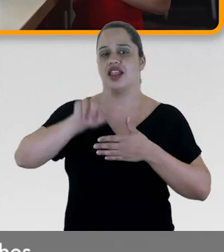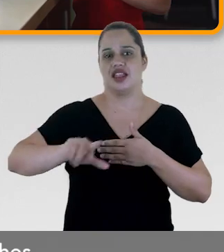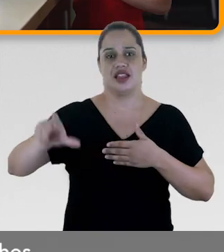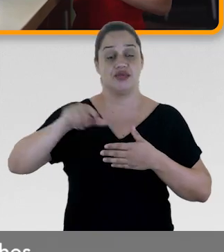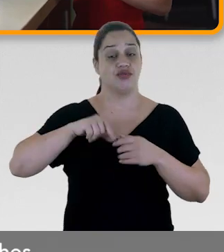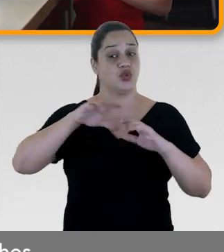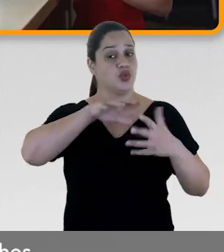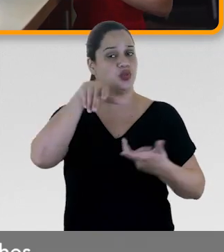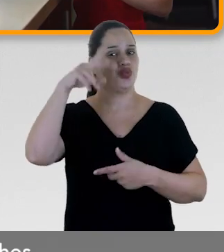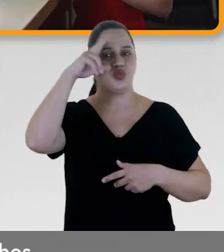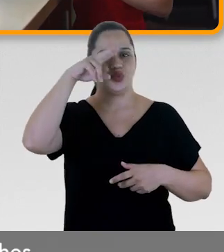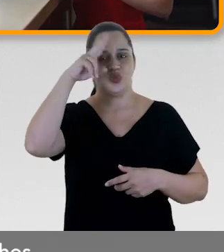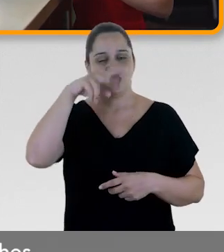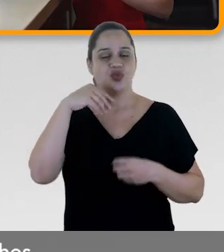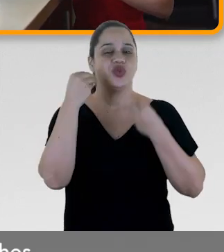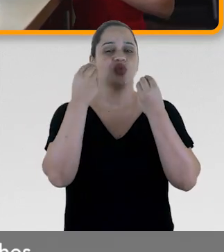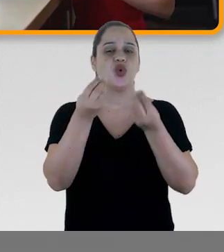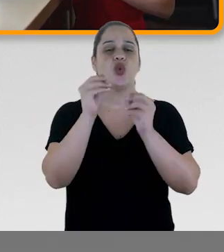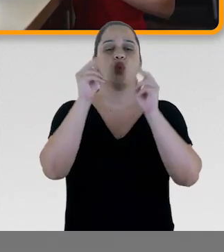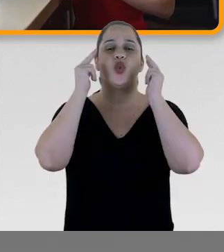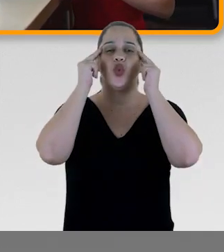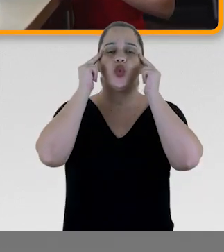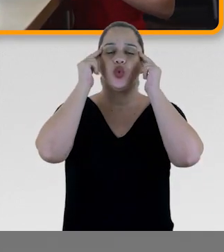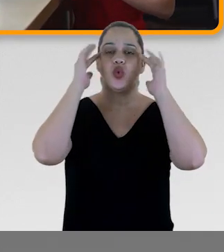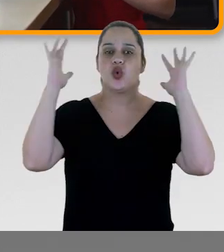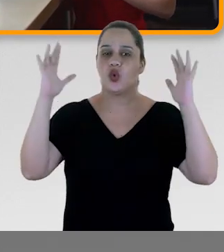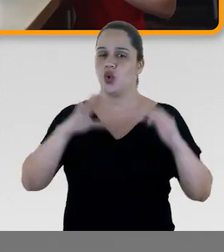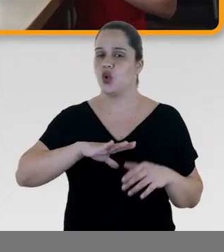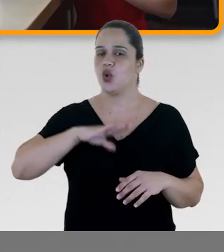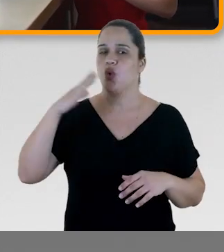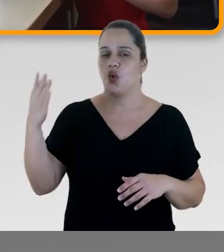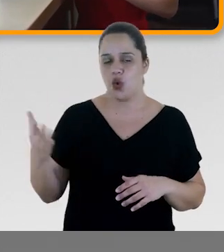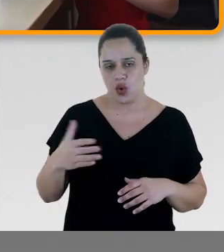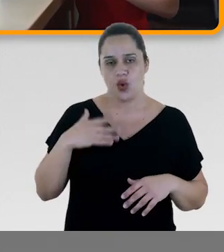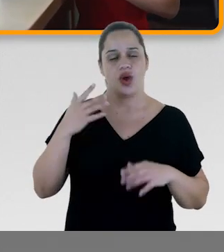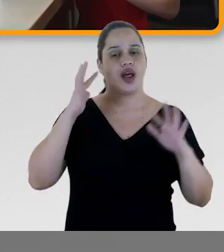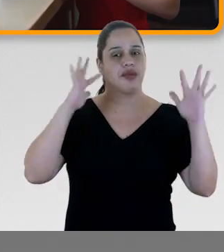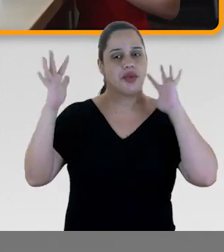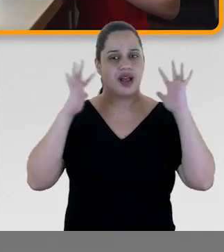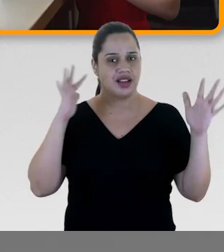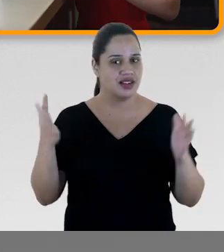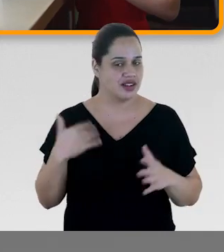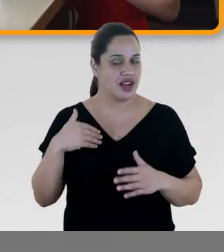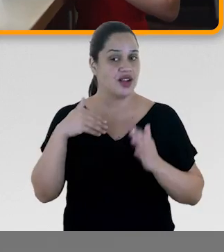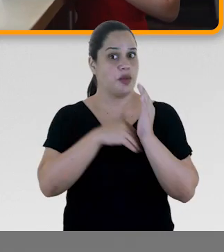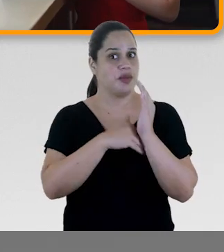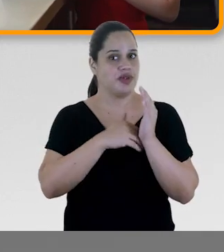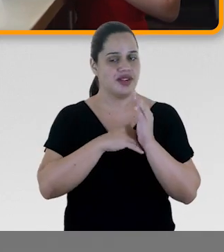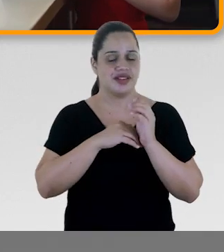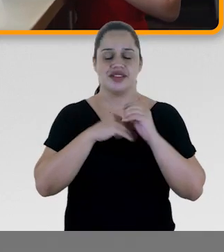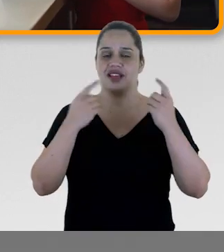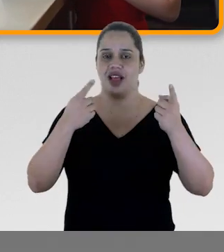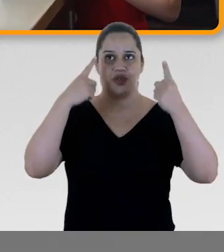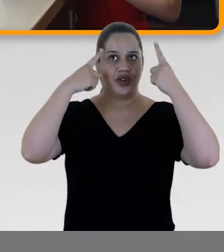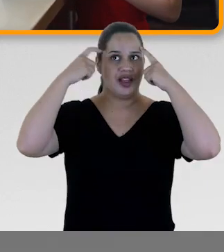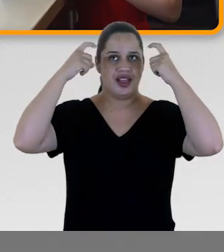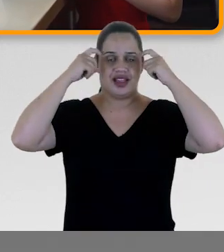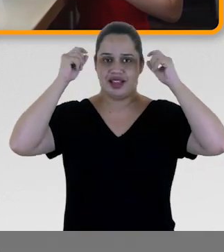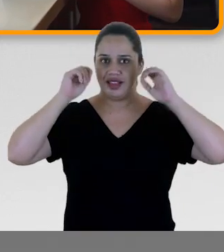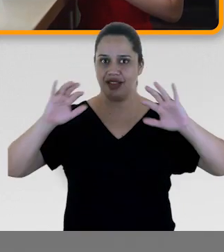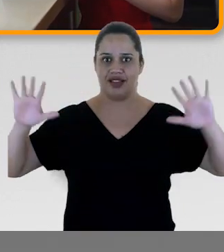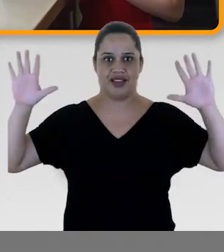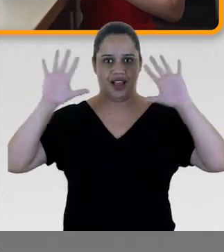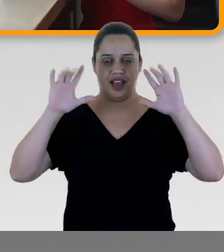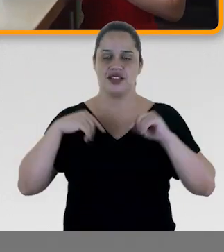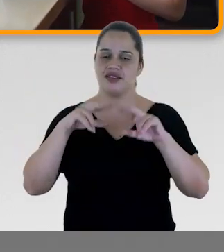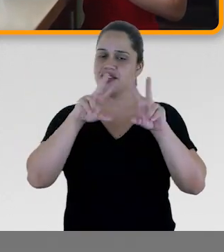cheio de histórias que falam de sonhos, coragem, imaginação, mistério e fantasia. Esses temas,